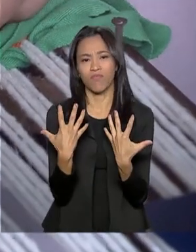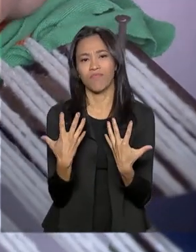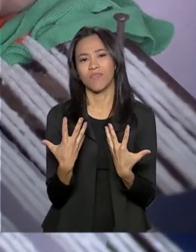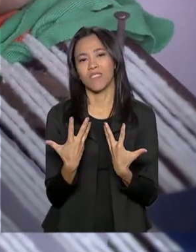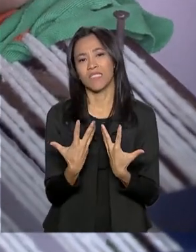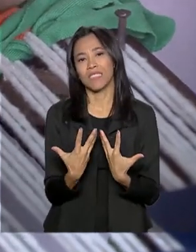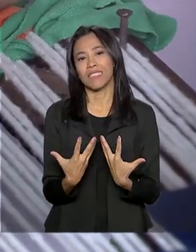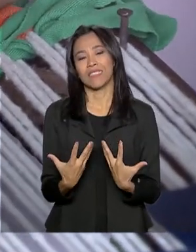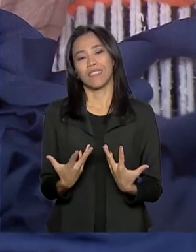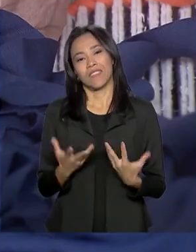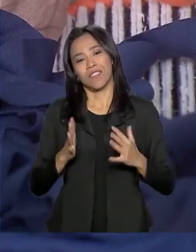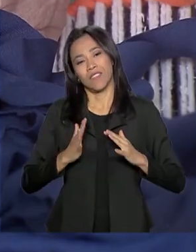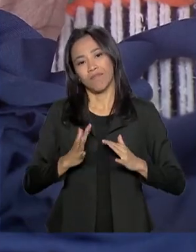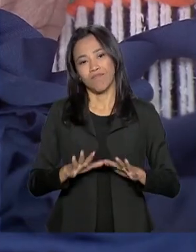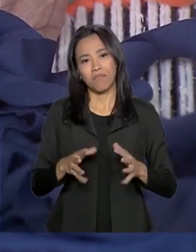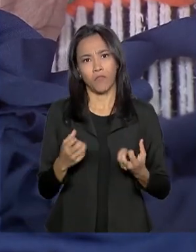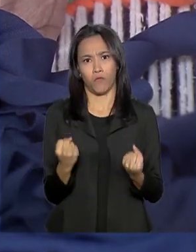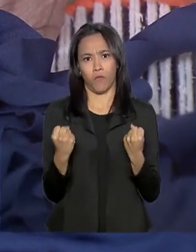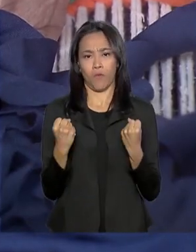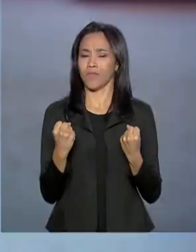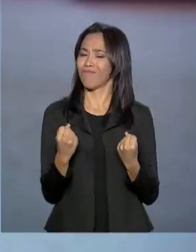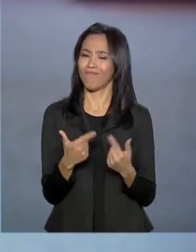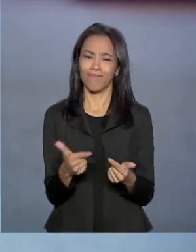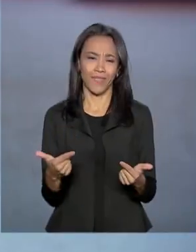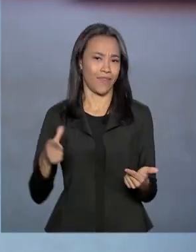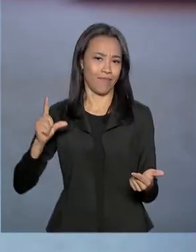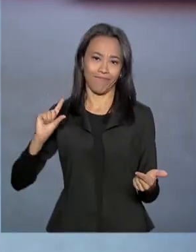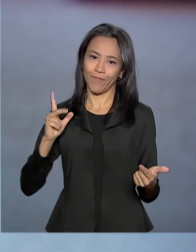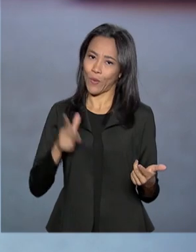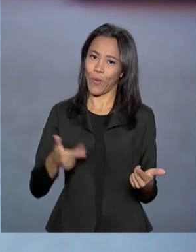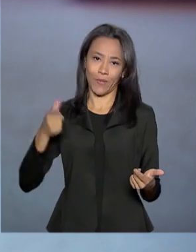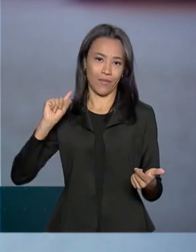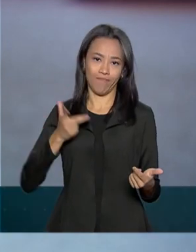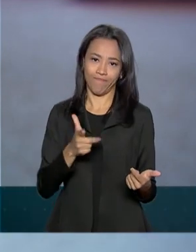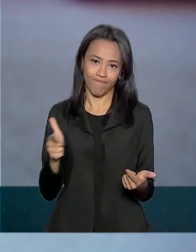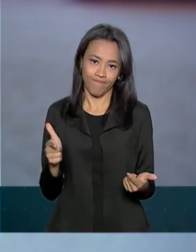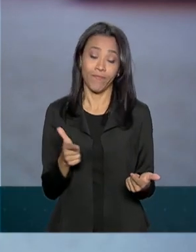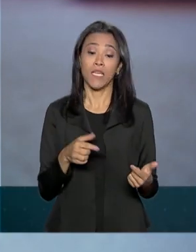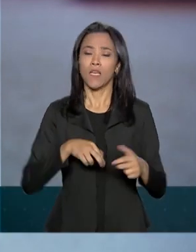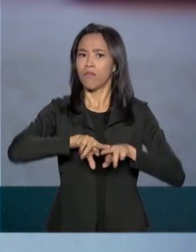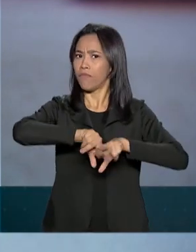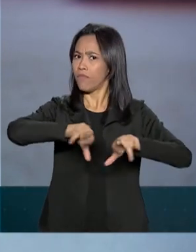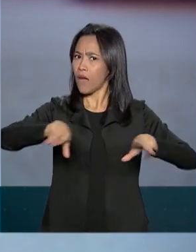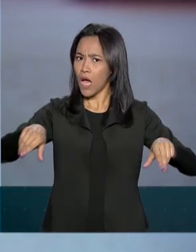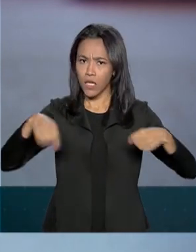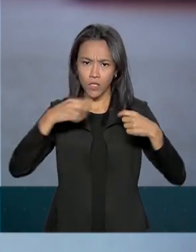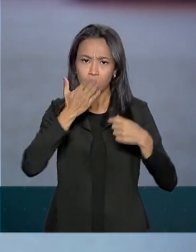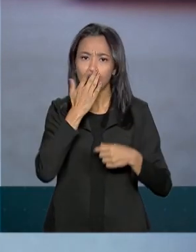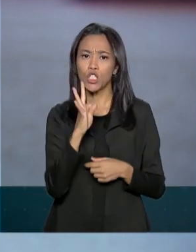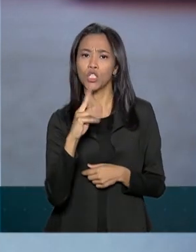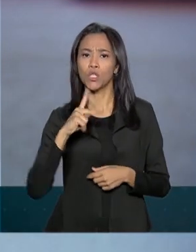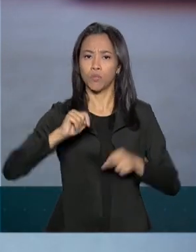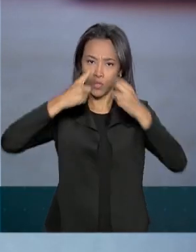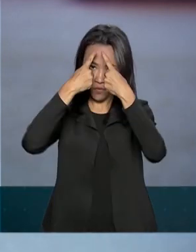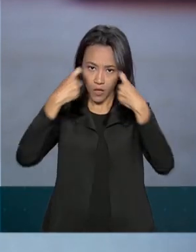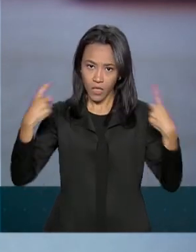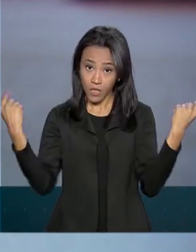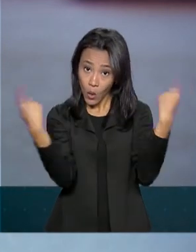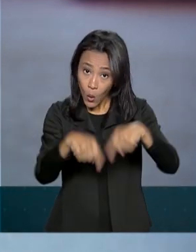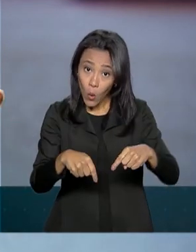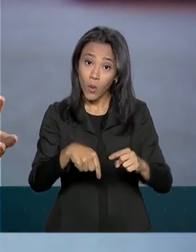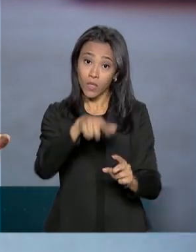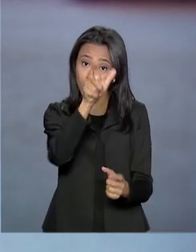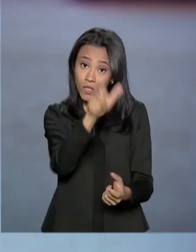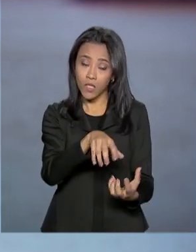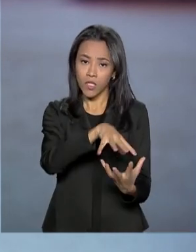não têm tanta agilidade e firmeza como antes. Entre os principais tipos de violência cometidos contra os idosos estão